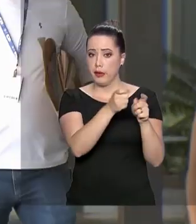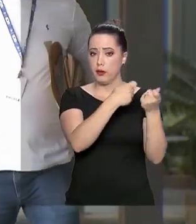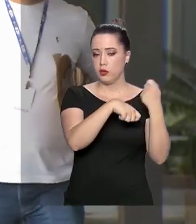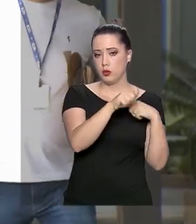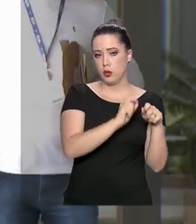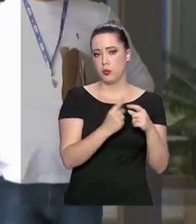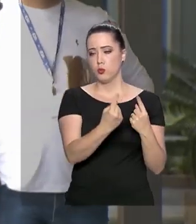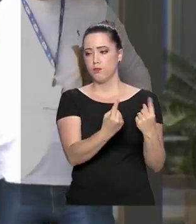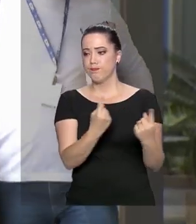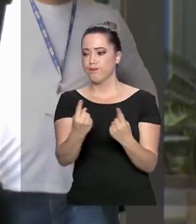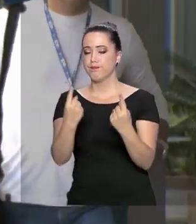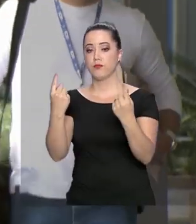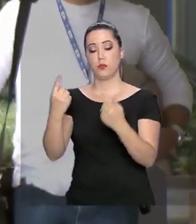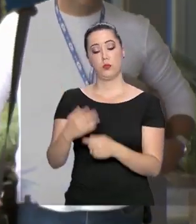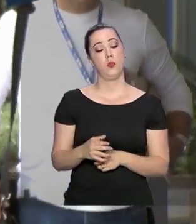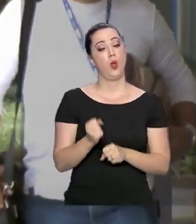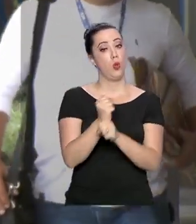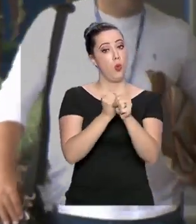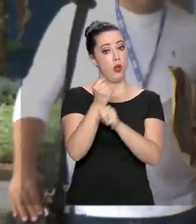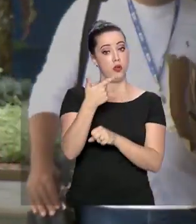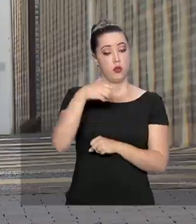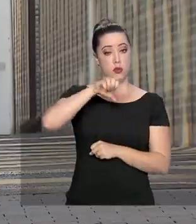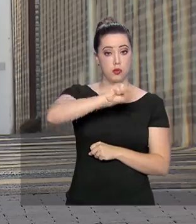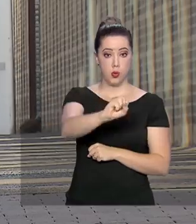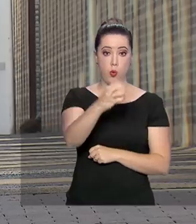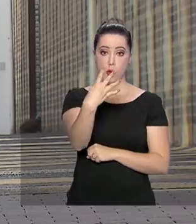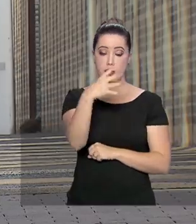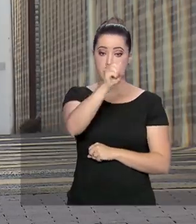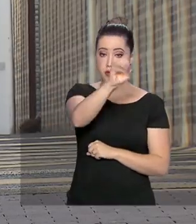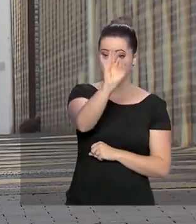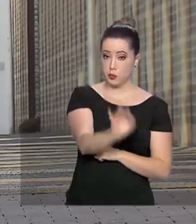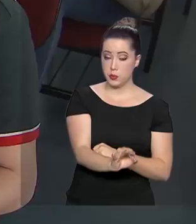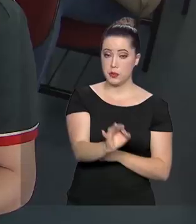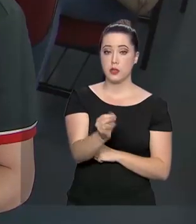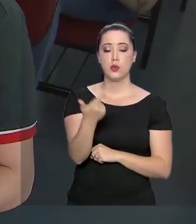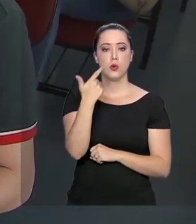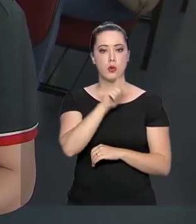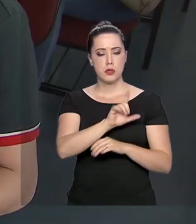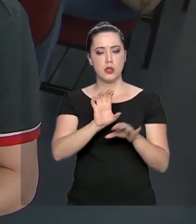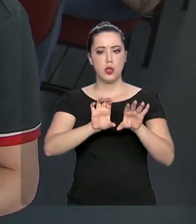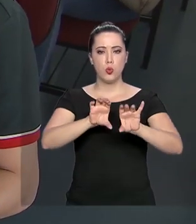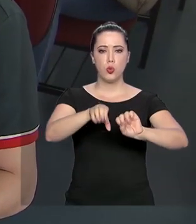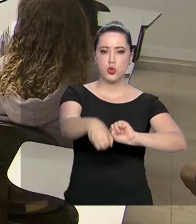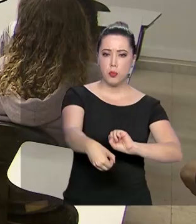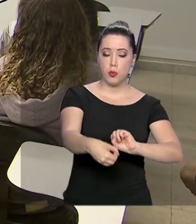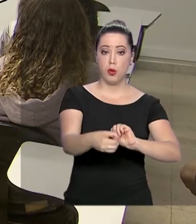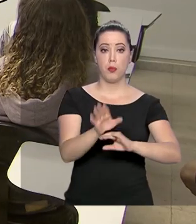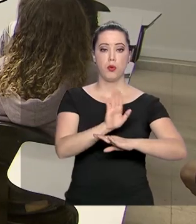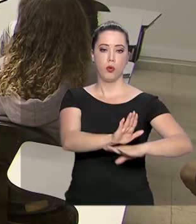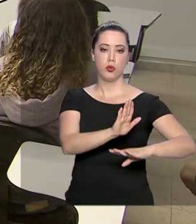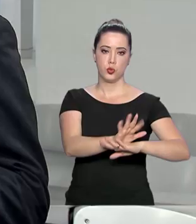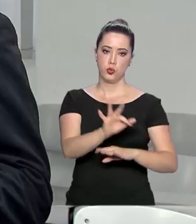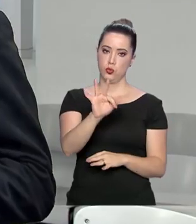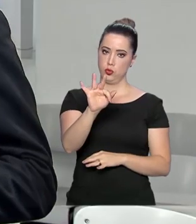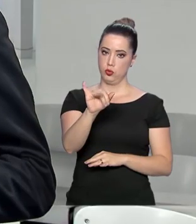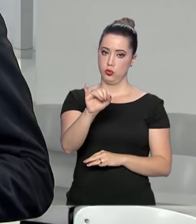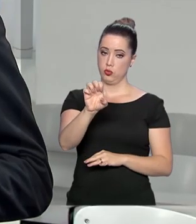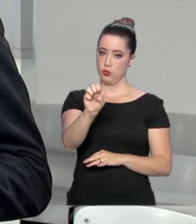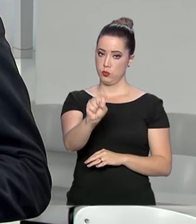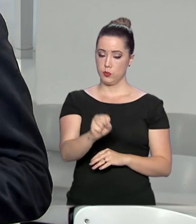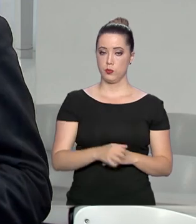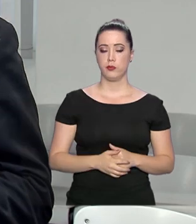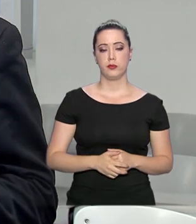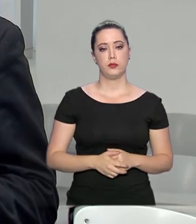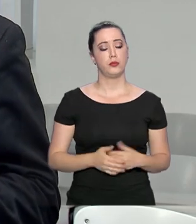46% das pessoas que fizeram o exame conquistaram o diploma com a ajuda do financiamento do governo federal. Como o ENAD